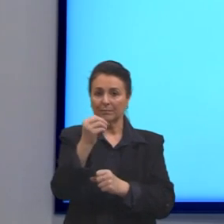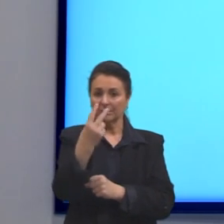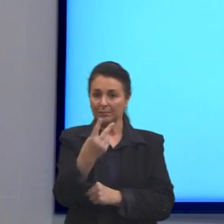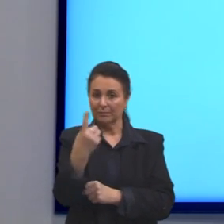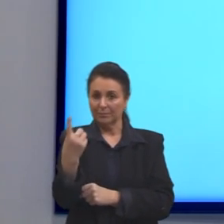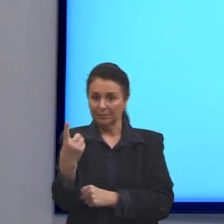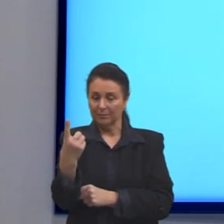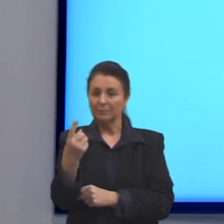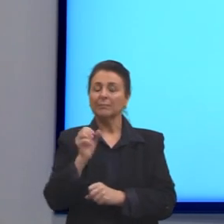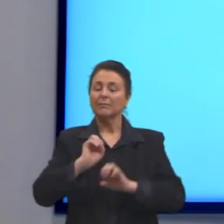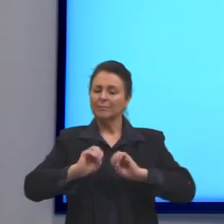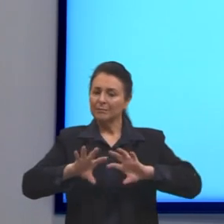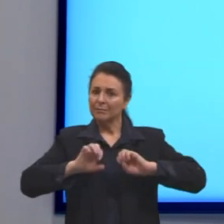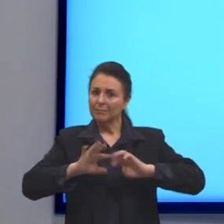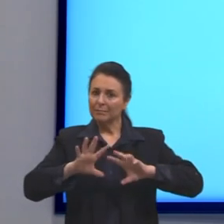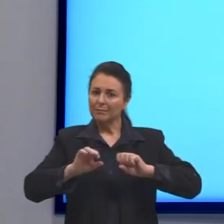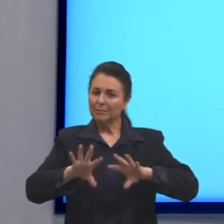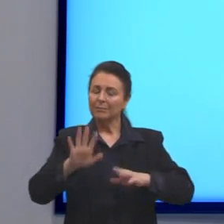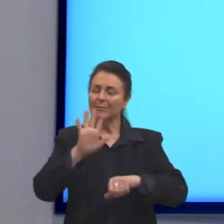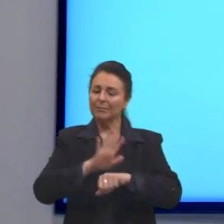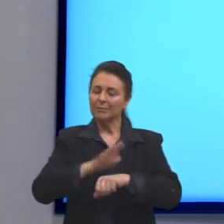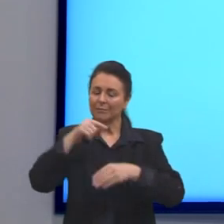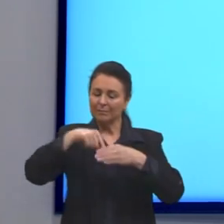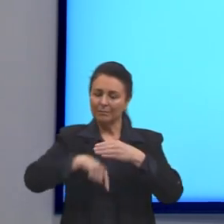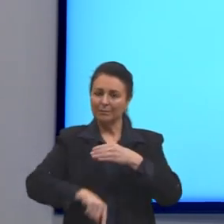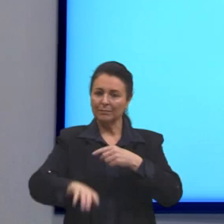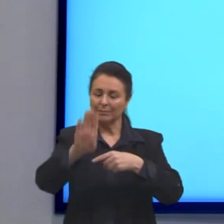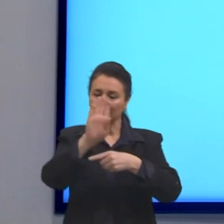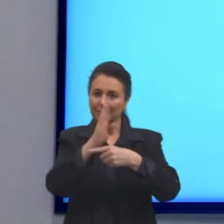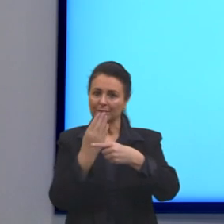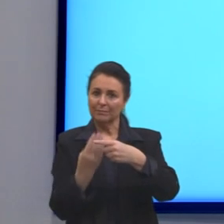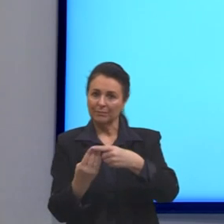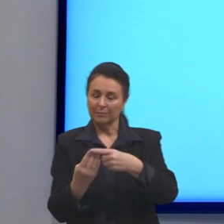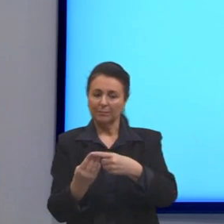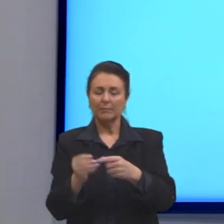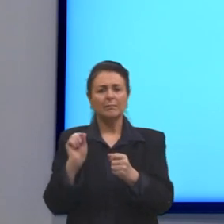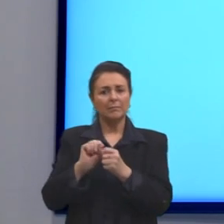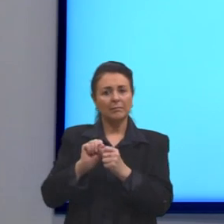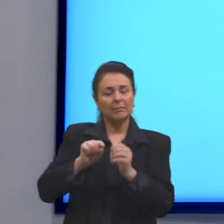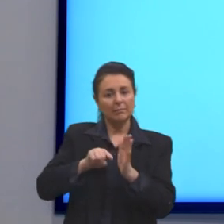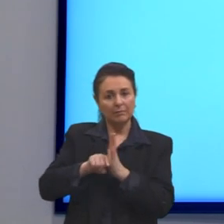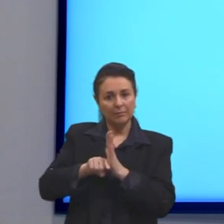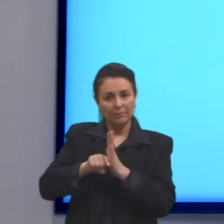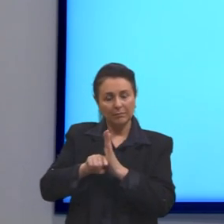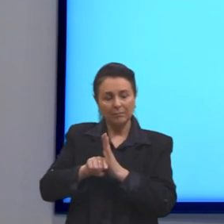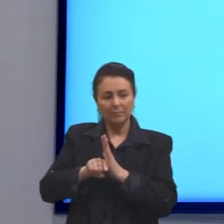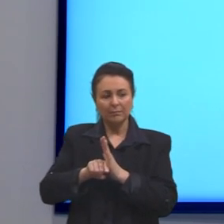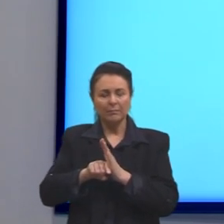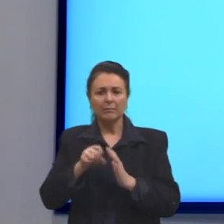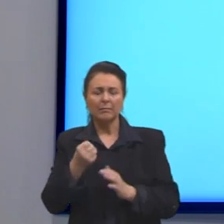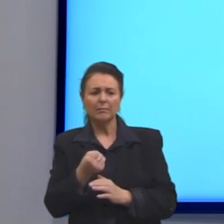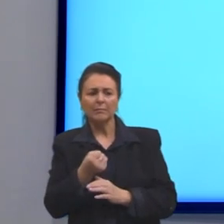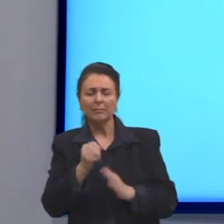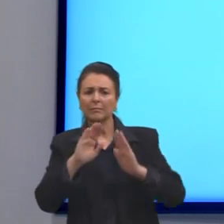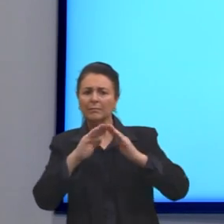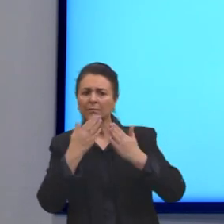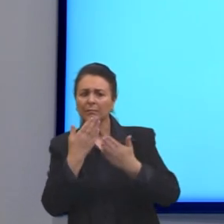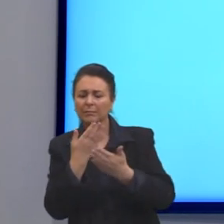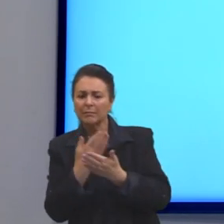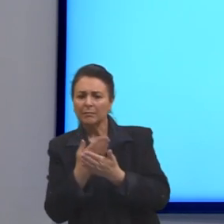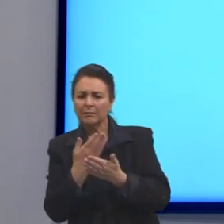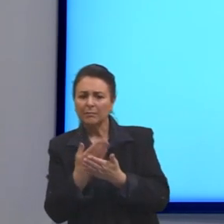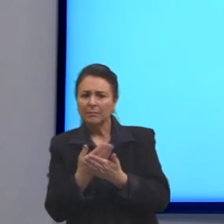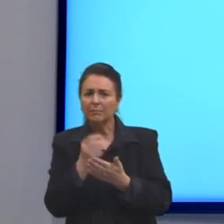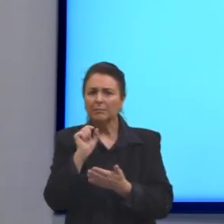trabalhar um pouco mais a ideia de fração. Foi feita uma pesquisa sobre a escolaridade dos funcionários de uma